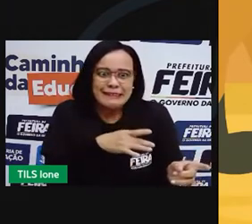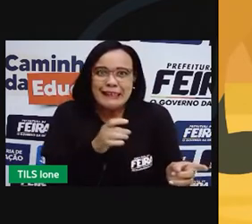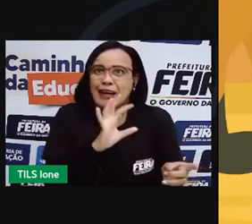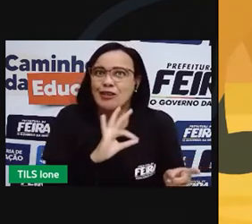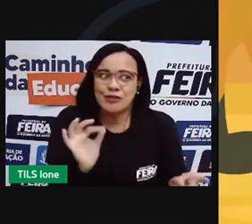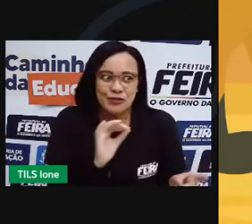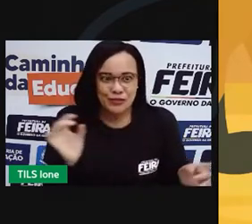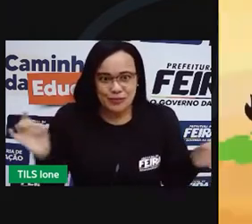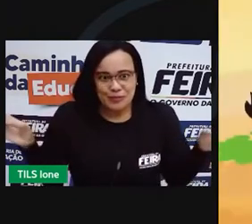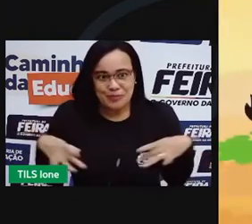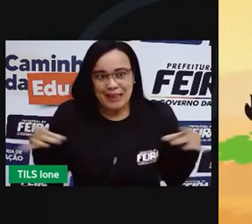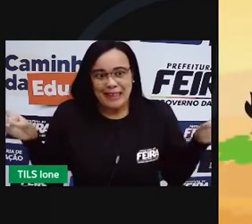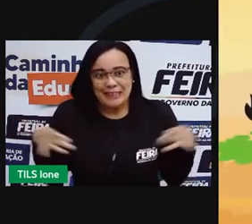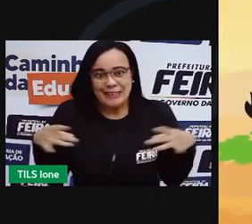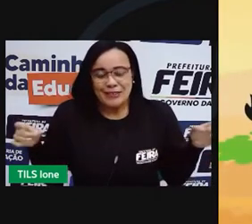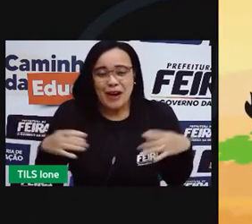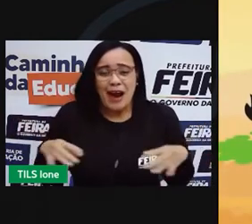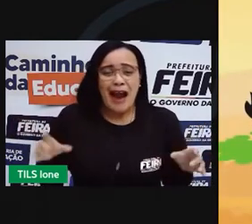Ai, socorro, me ajuda!